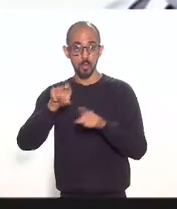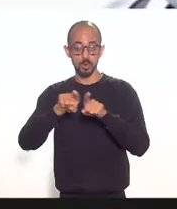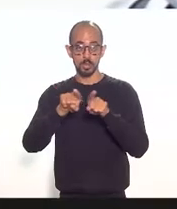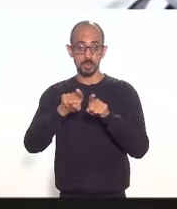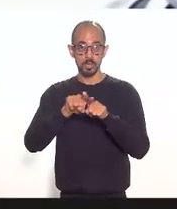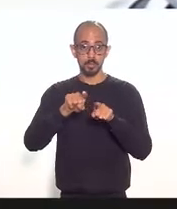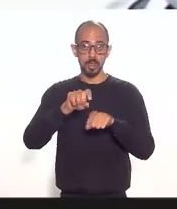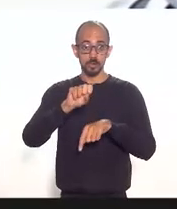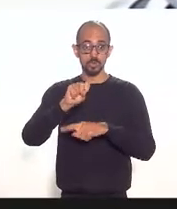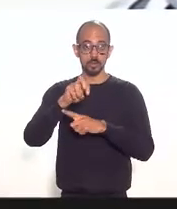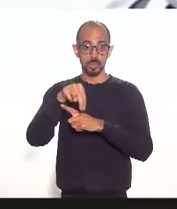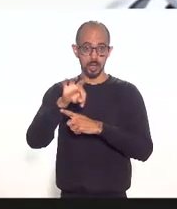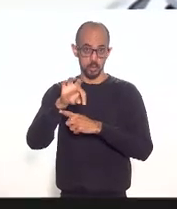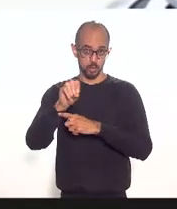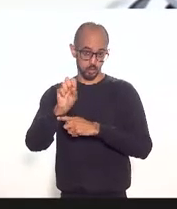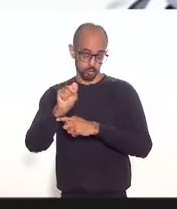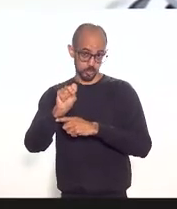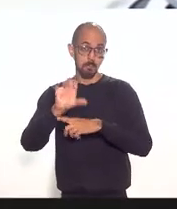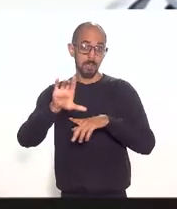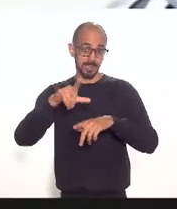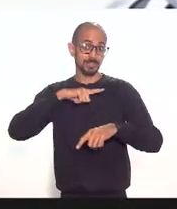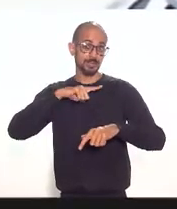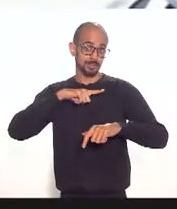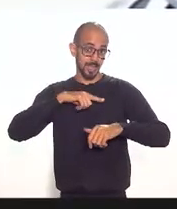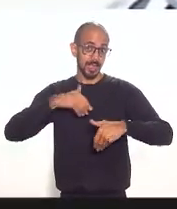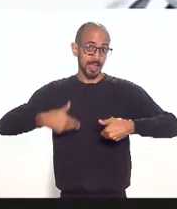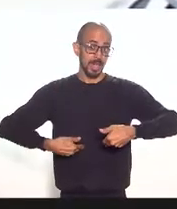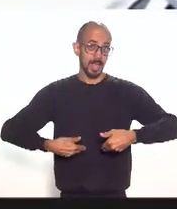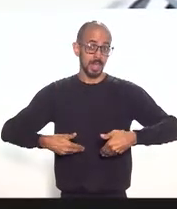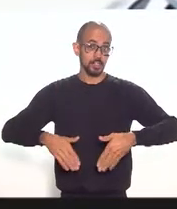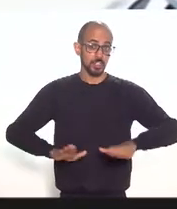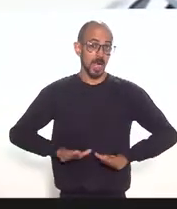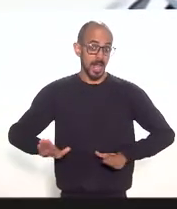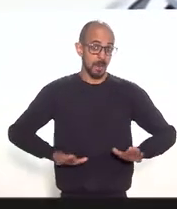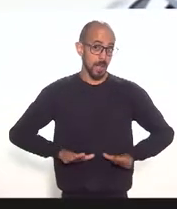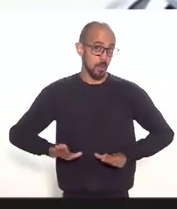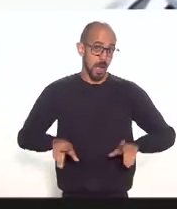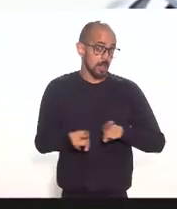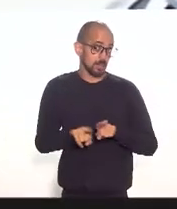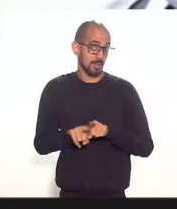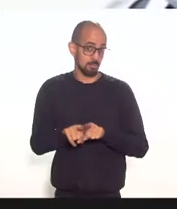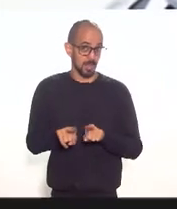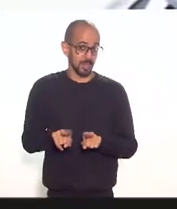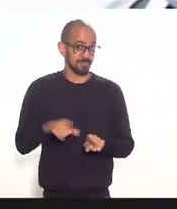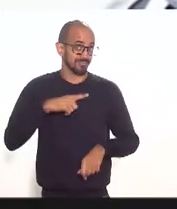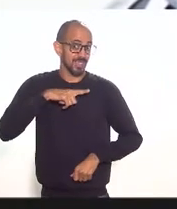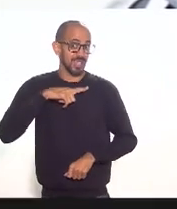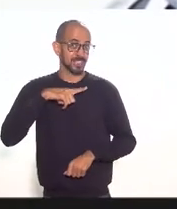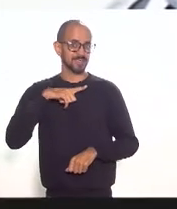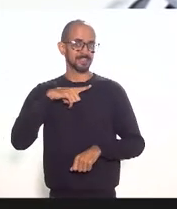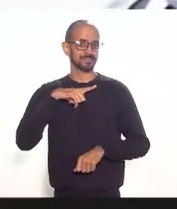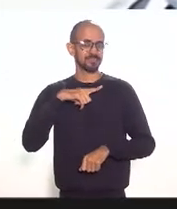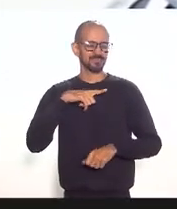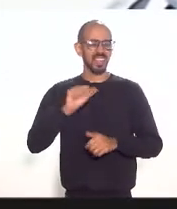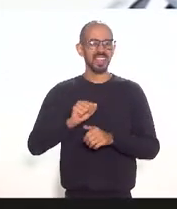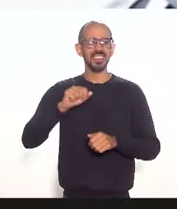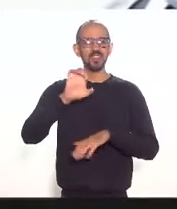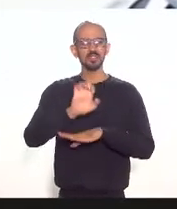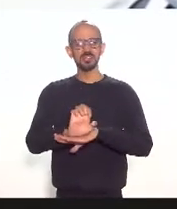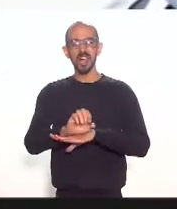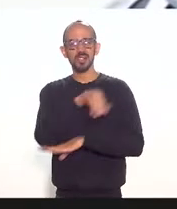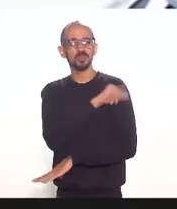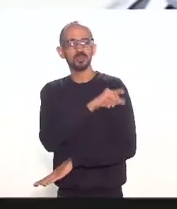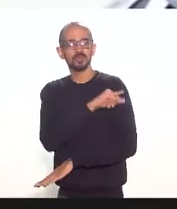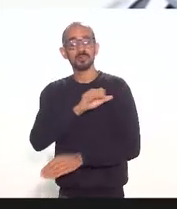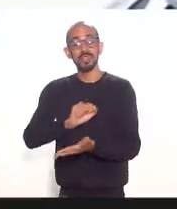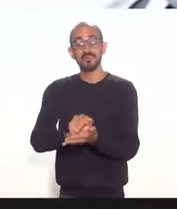Jacaré-Paguá, mas quem nem mora na Barra não sabe. Nosso estado tem muitos aeroportos no interior